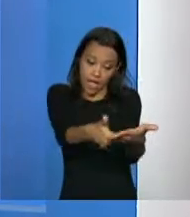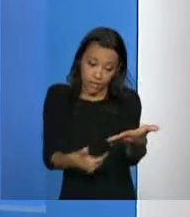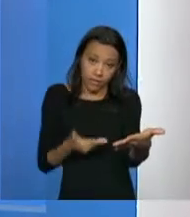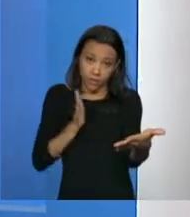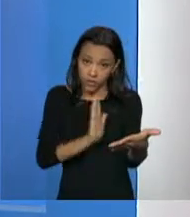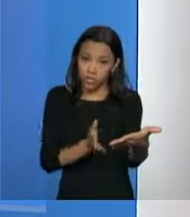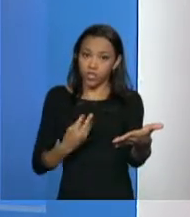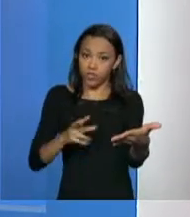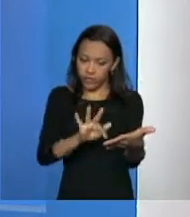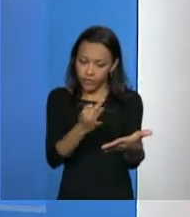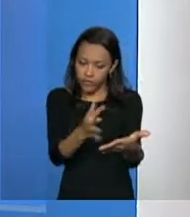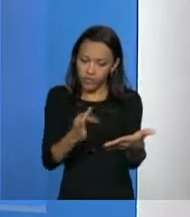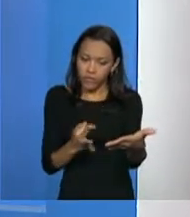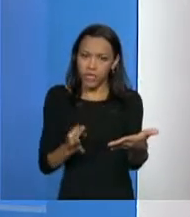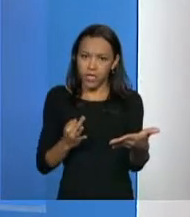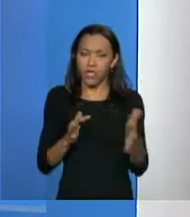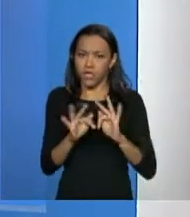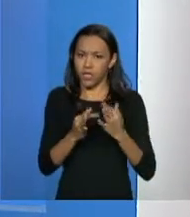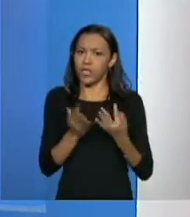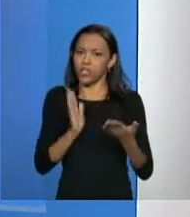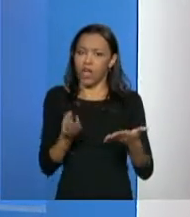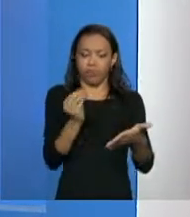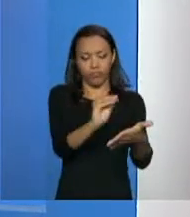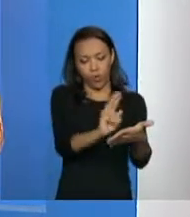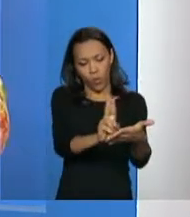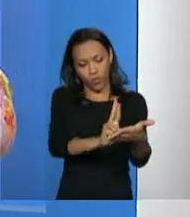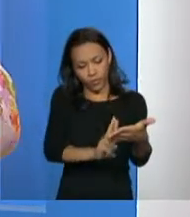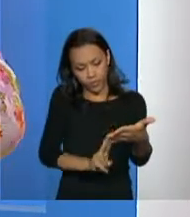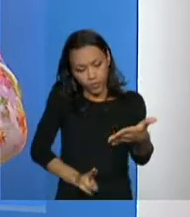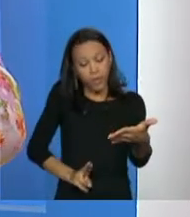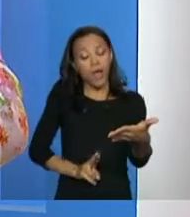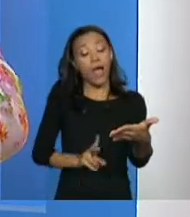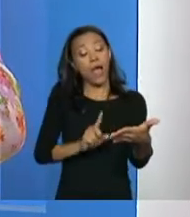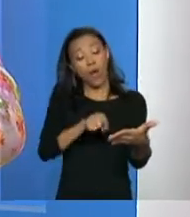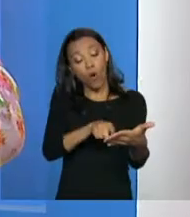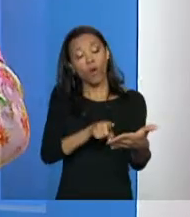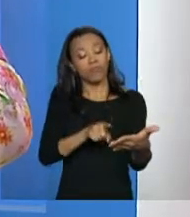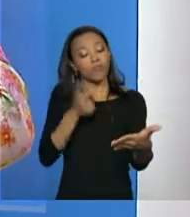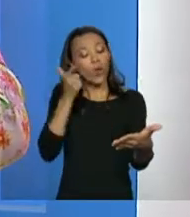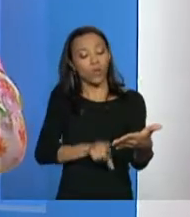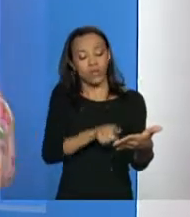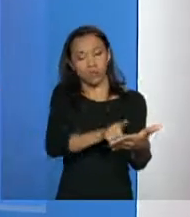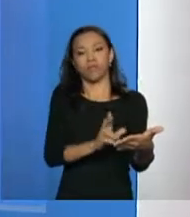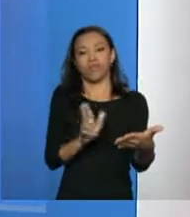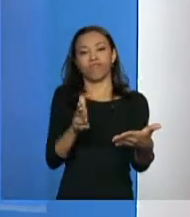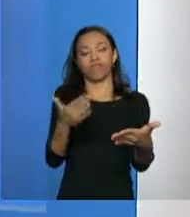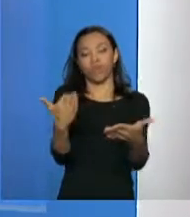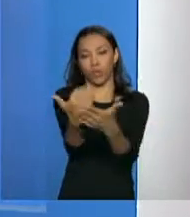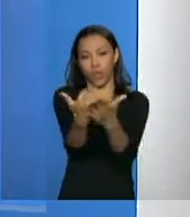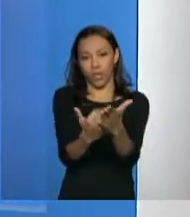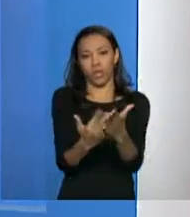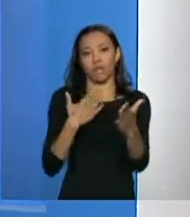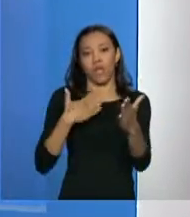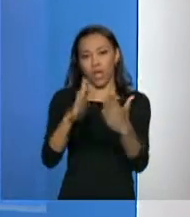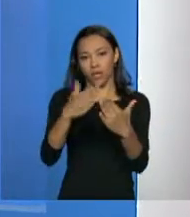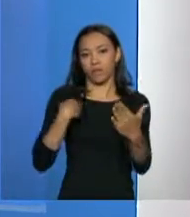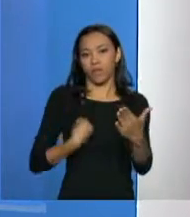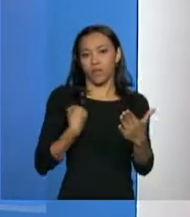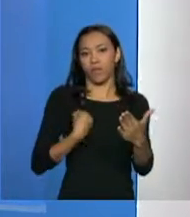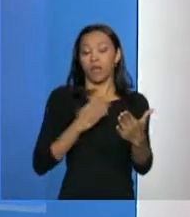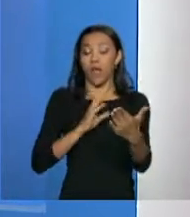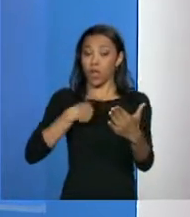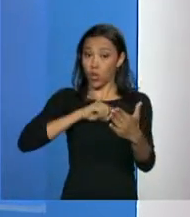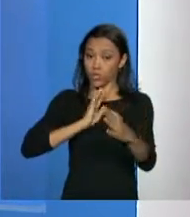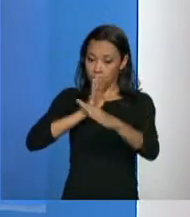incluídas, ela faz uma indicação para o Minha Casa Minha Vida Nacional. Aí a gente entra lá num sisteminha, pum,